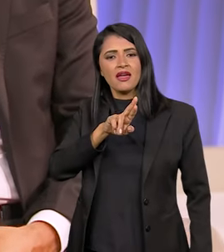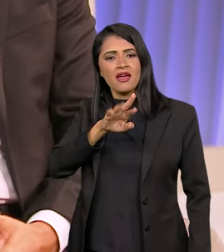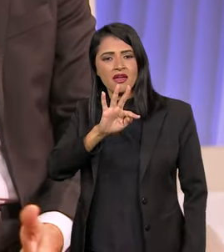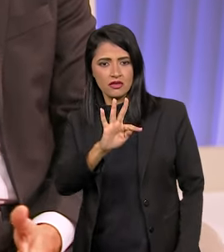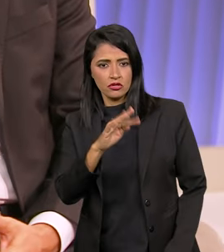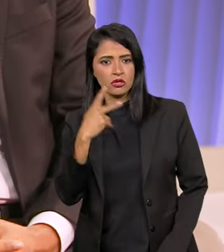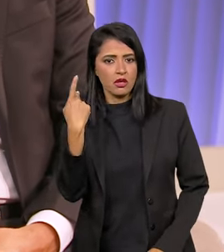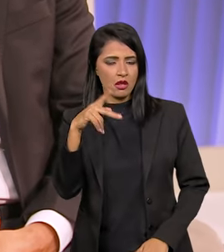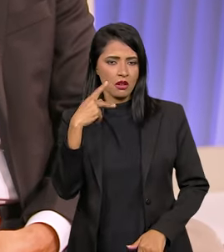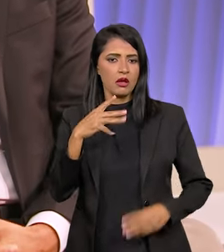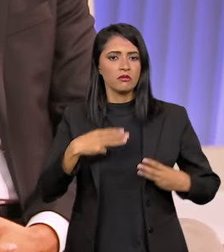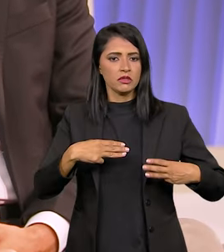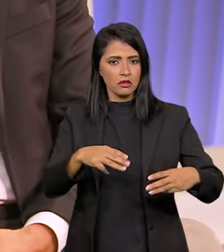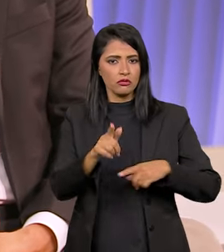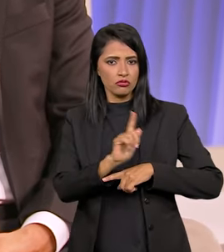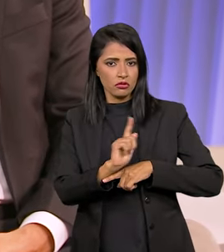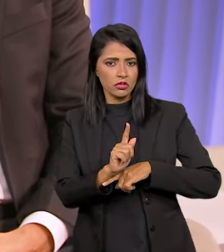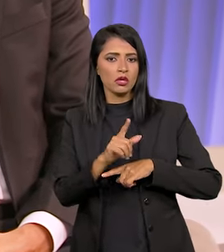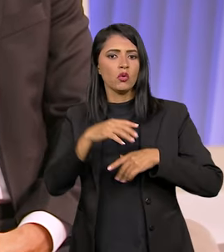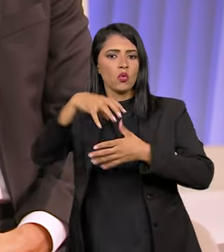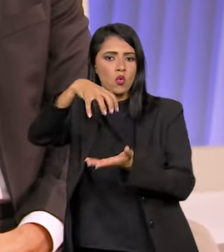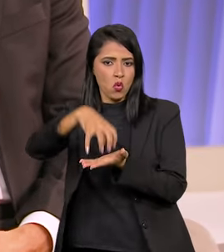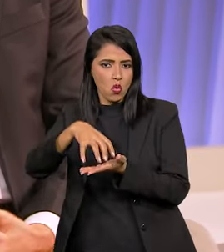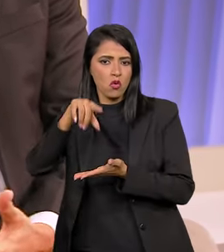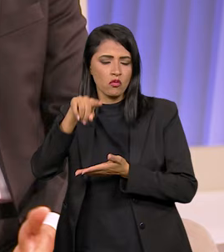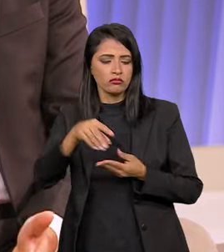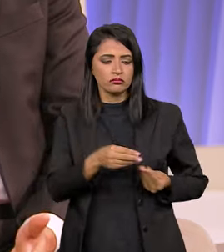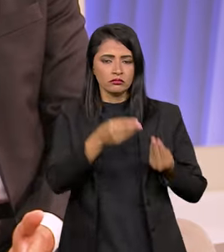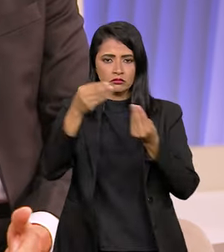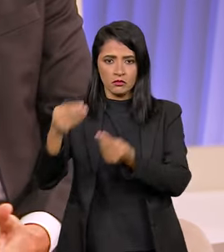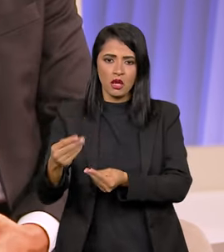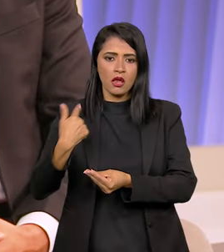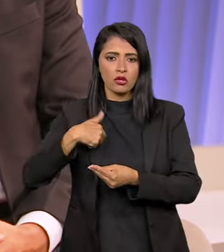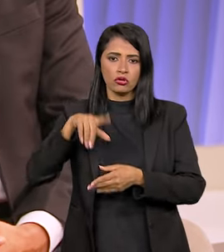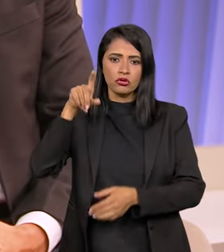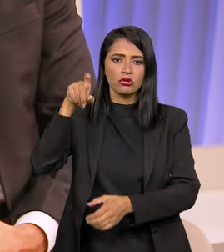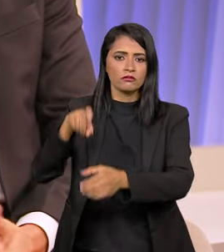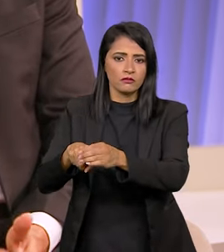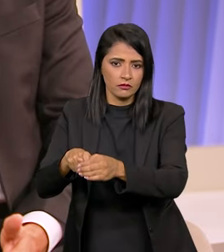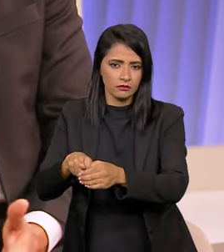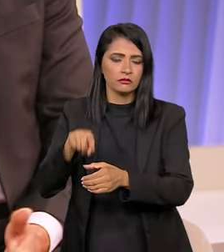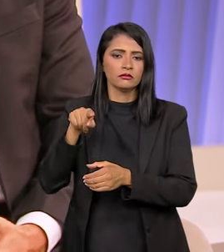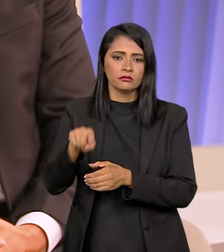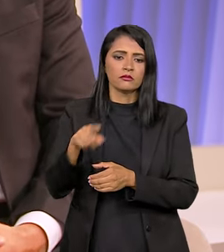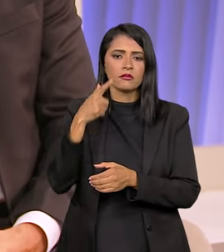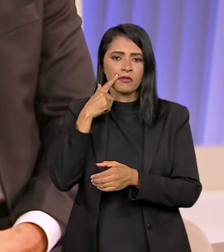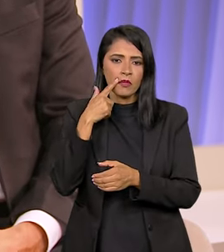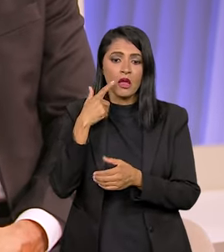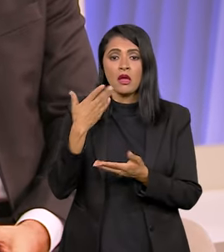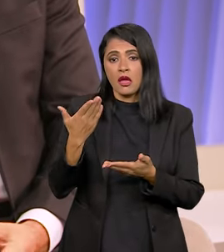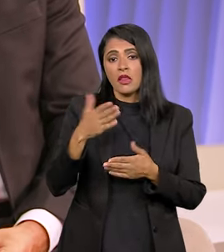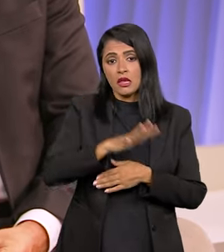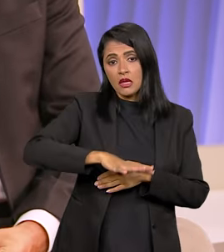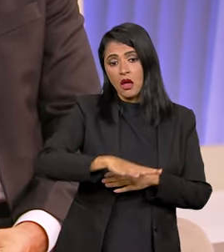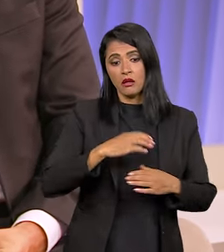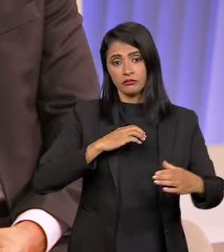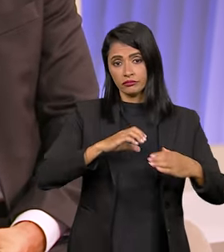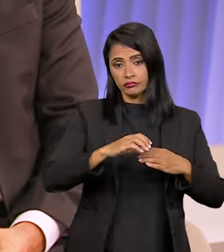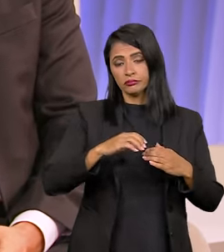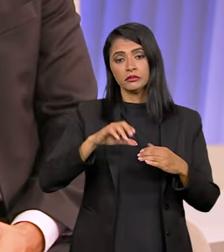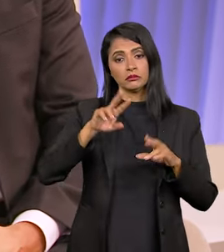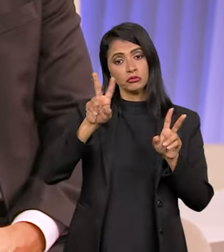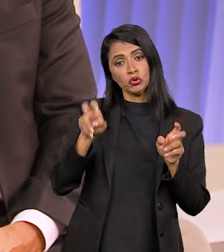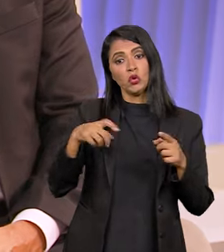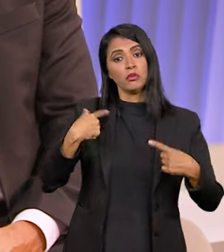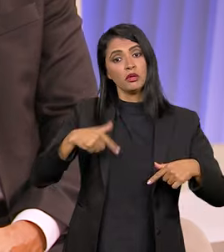a CERT, que é o órgão do Ministério da Gestão e Inovação, que a gente está vinculado, né, de certa forma, desse ponto de